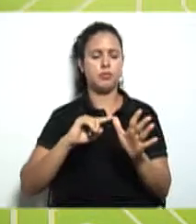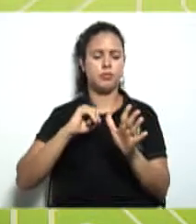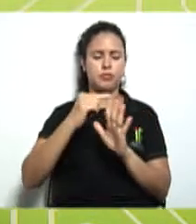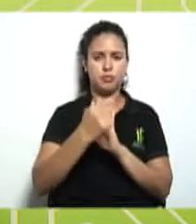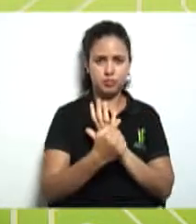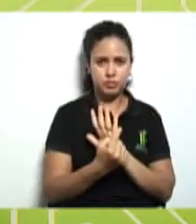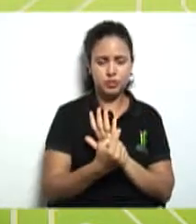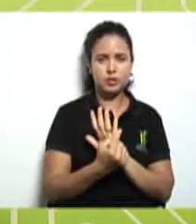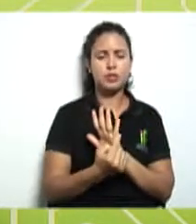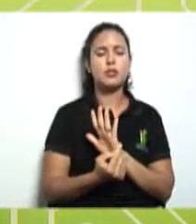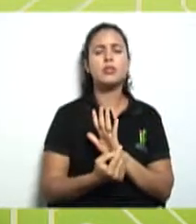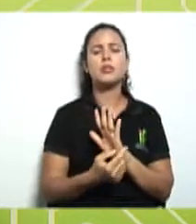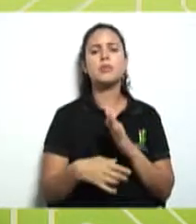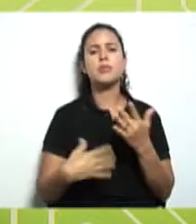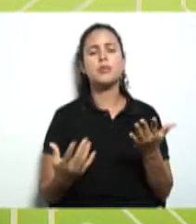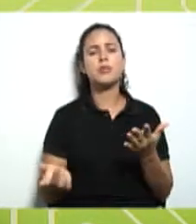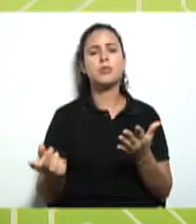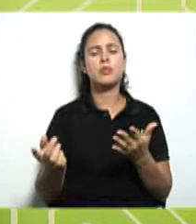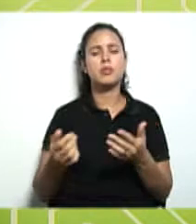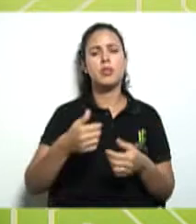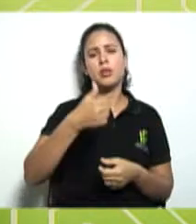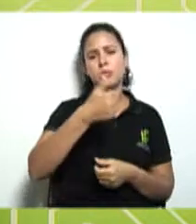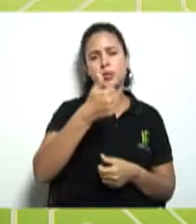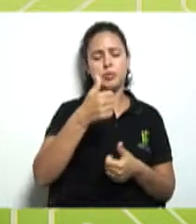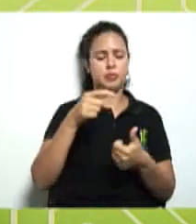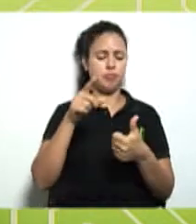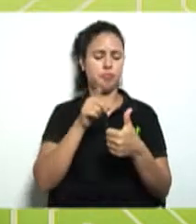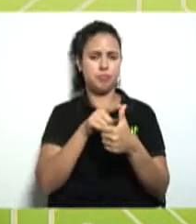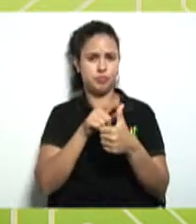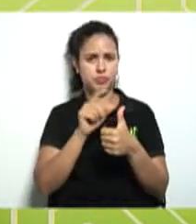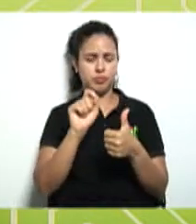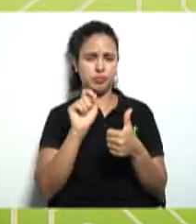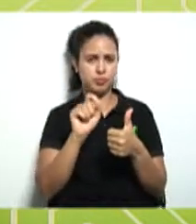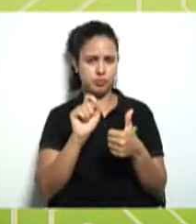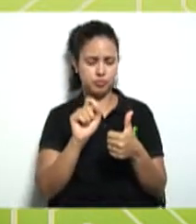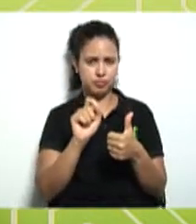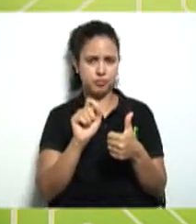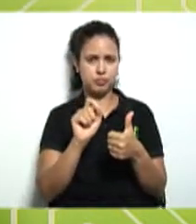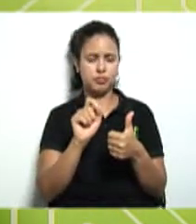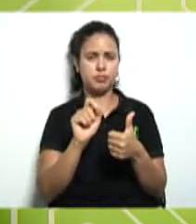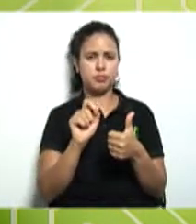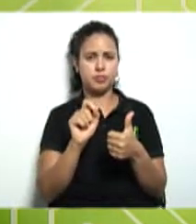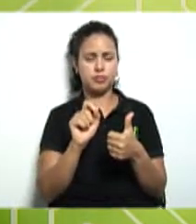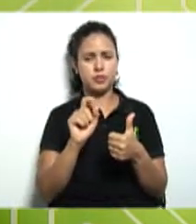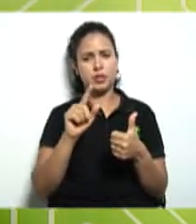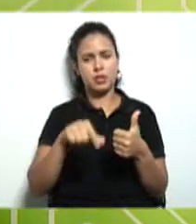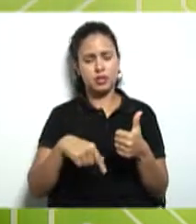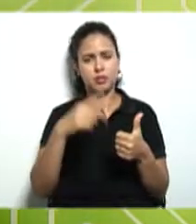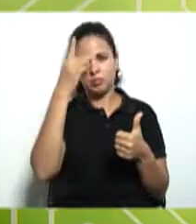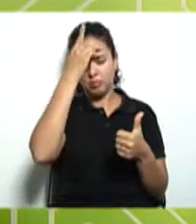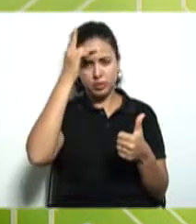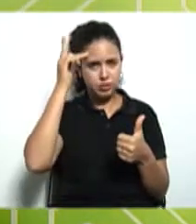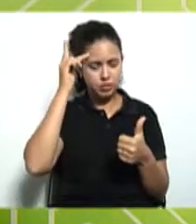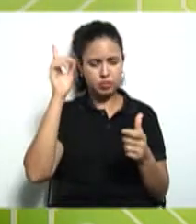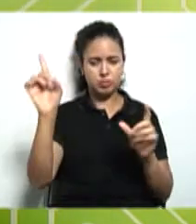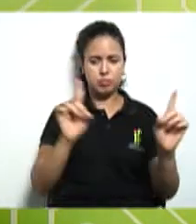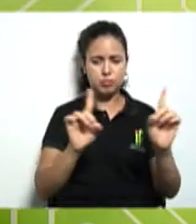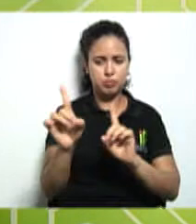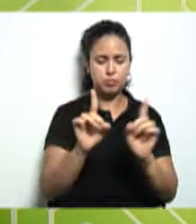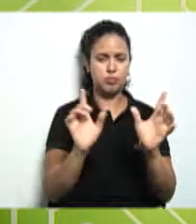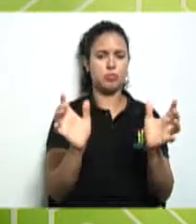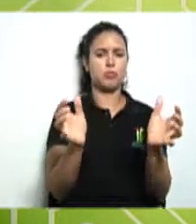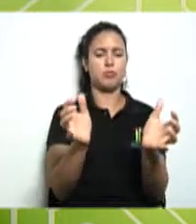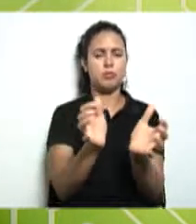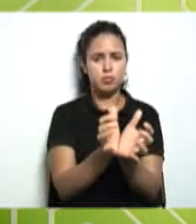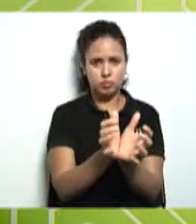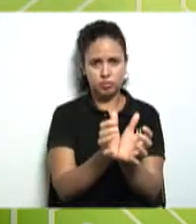que vão seguir. Qual seria essa primeira etapa para a constituição? Primeiro momento é o quê? Reunir os interessados. Quem são esses